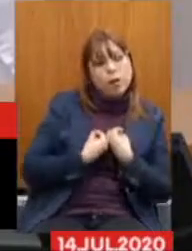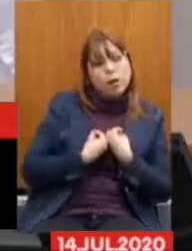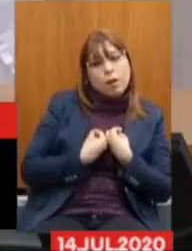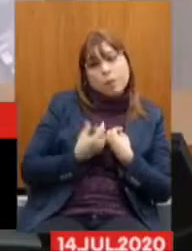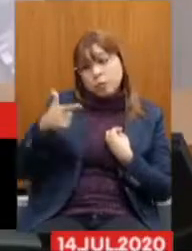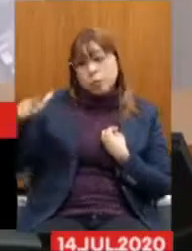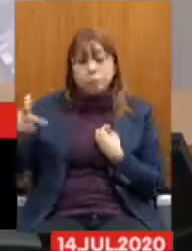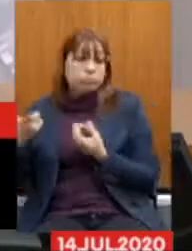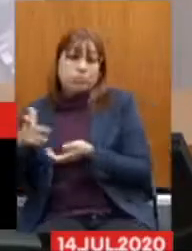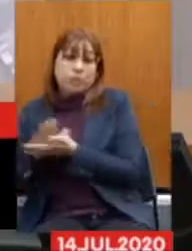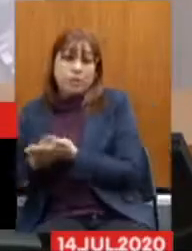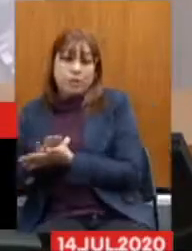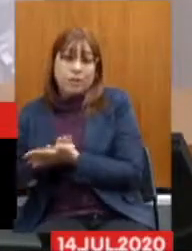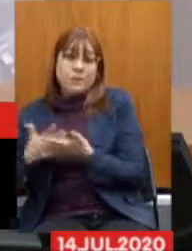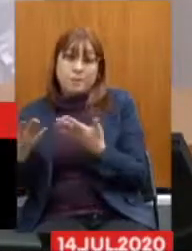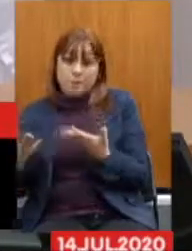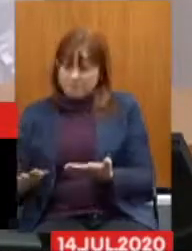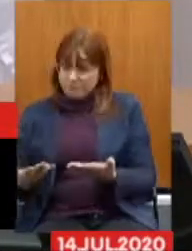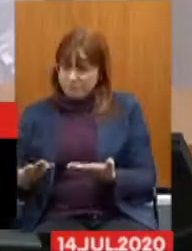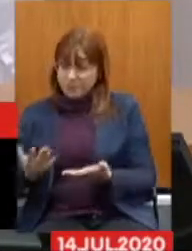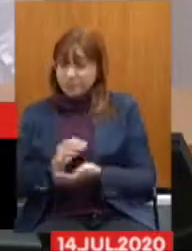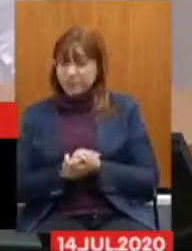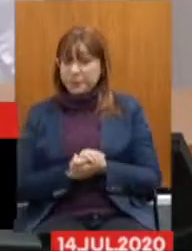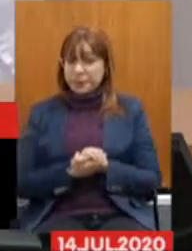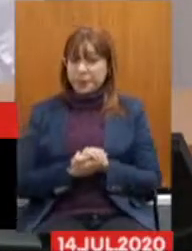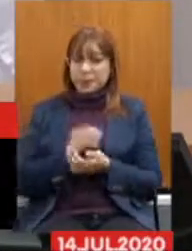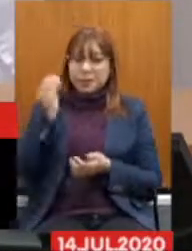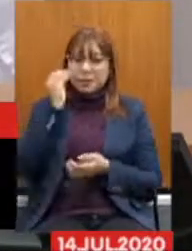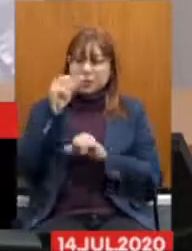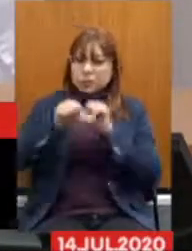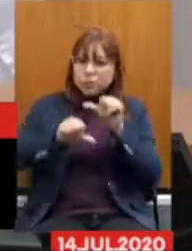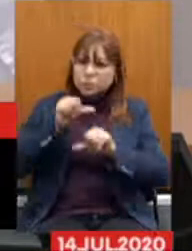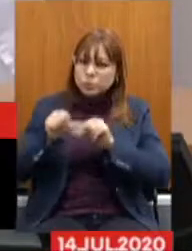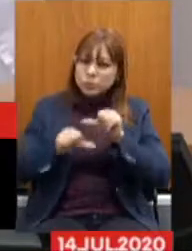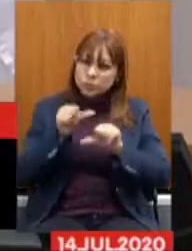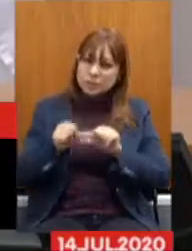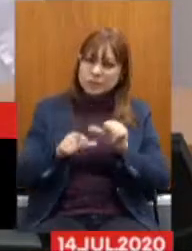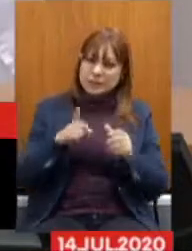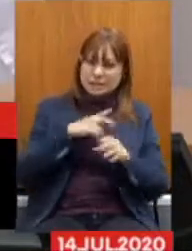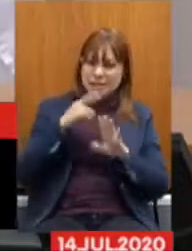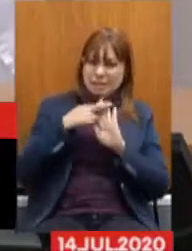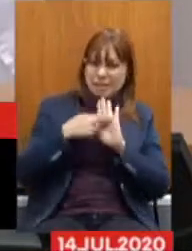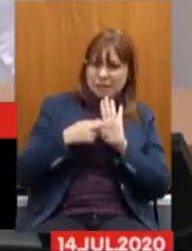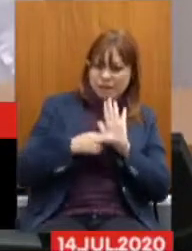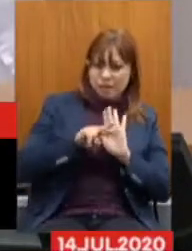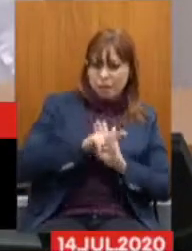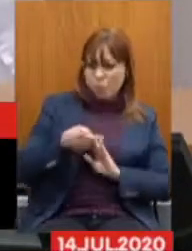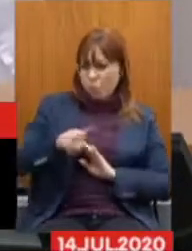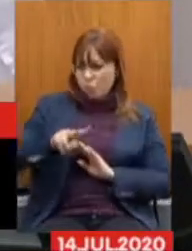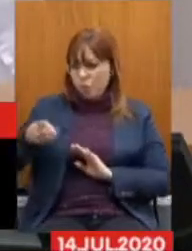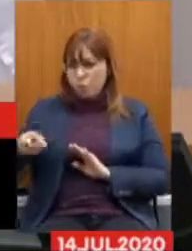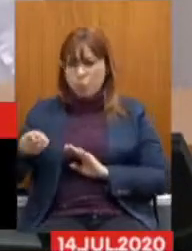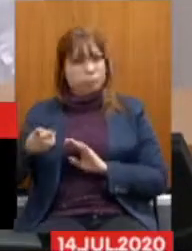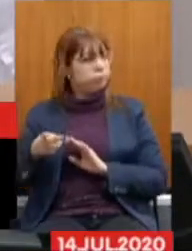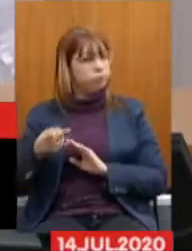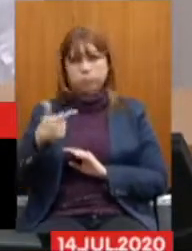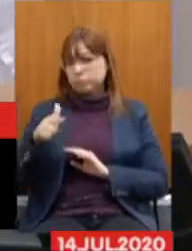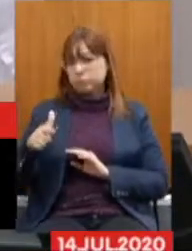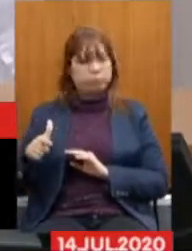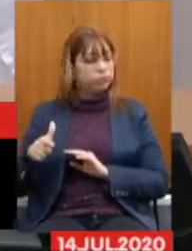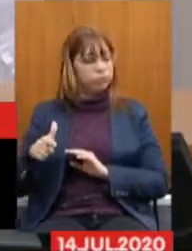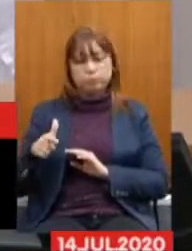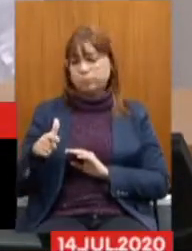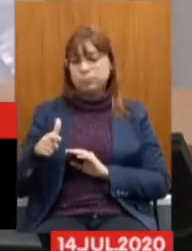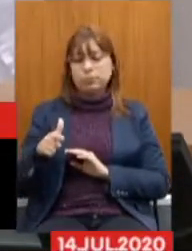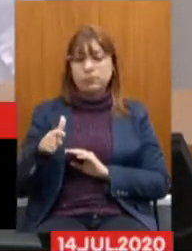Agora Vir querer fazer Essa mudança Falando que tem Regra de transição Não tem Está quebrando